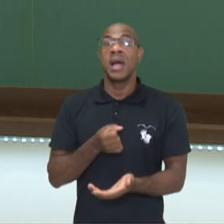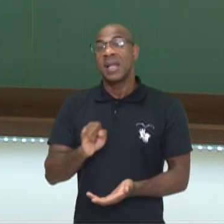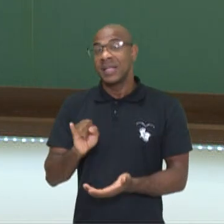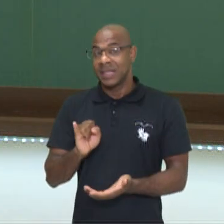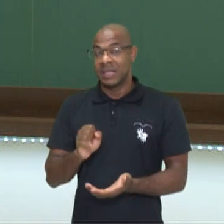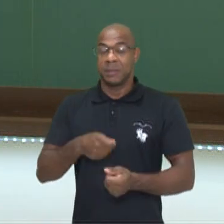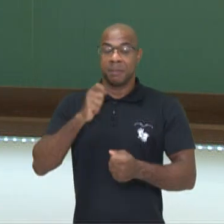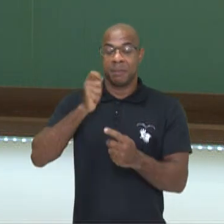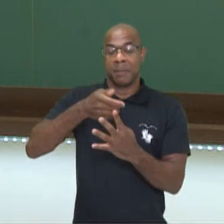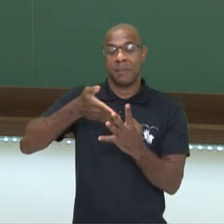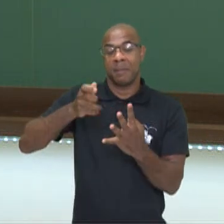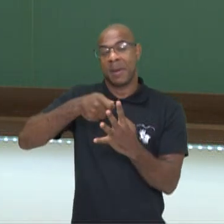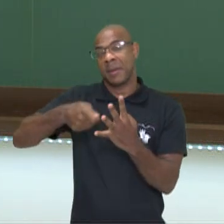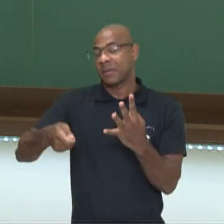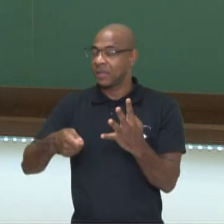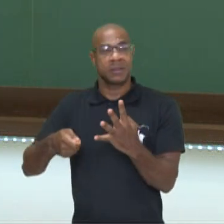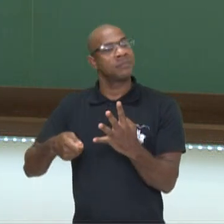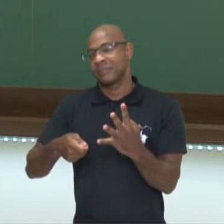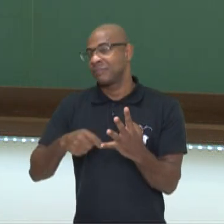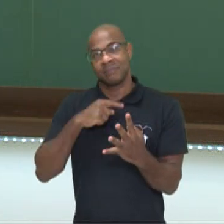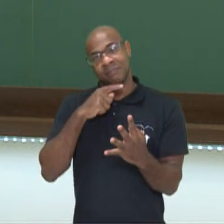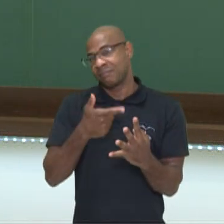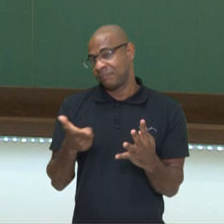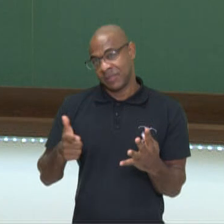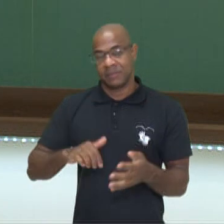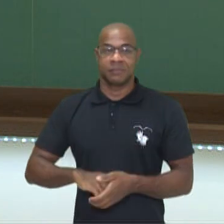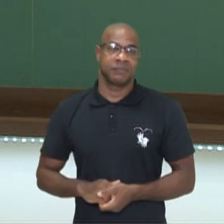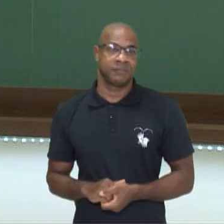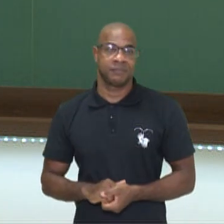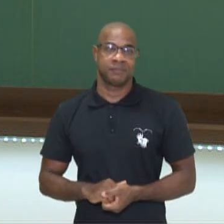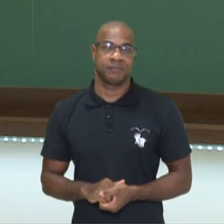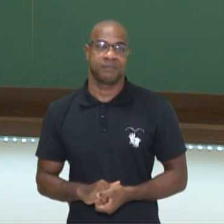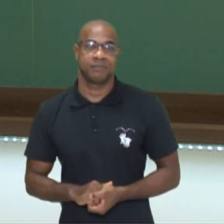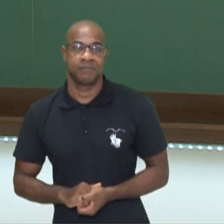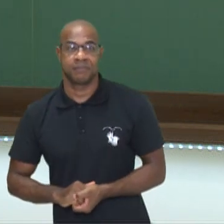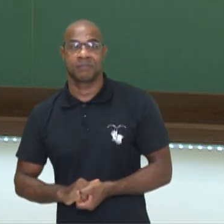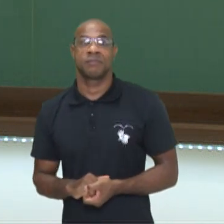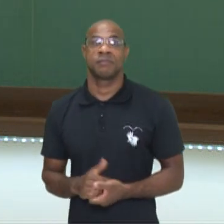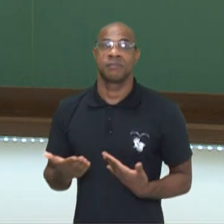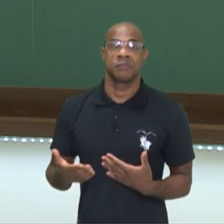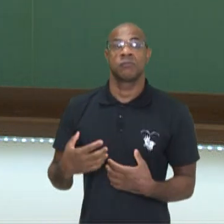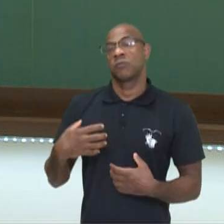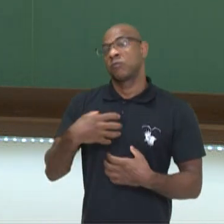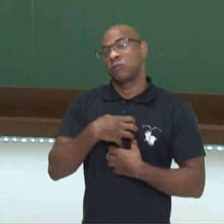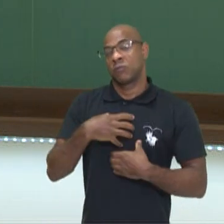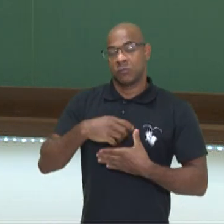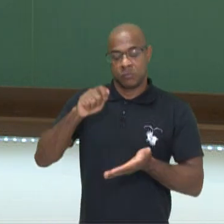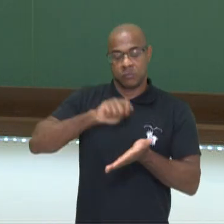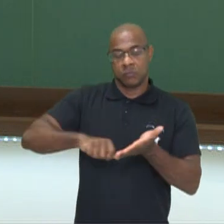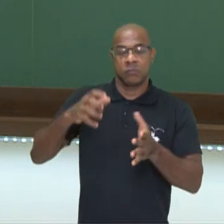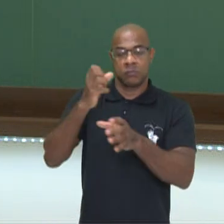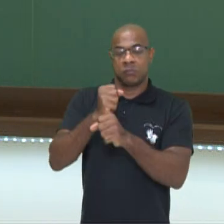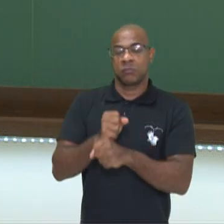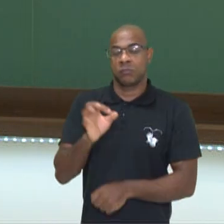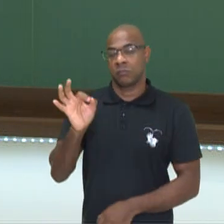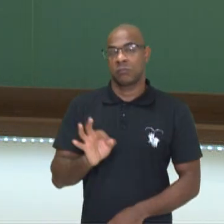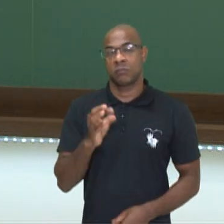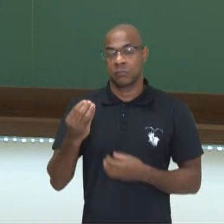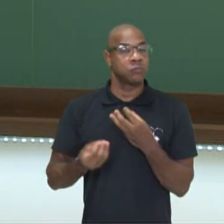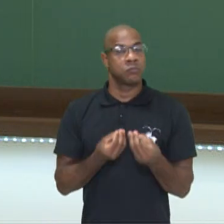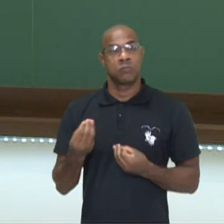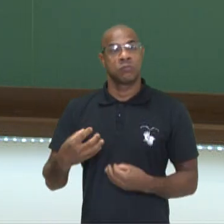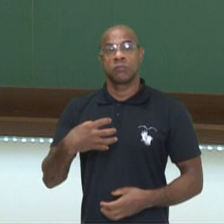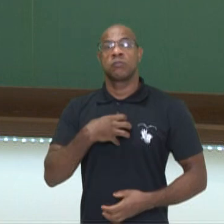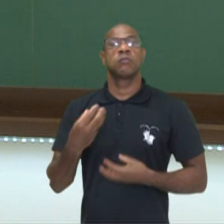Esse valor a menos é uma porcentagem do valor total. Beleza? Formas de calcular a porcentagem. Nós podemos calcular a porcentagem de que